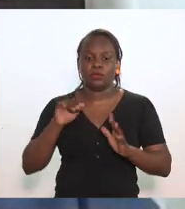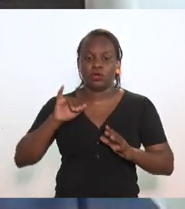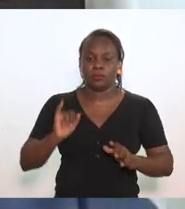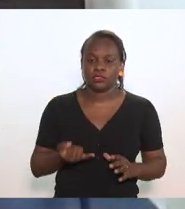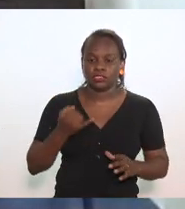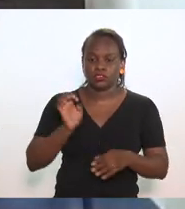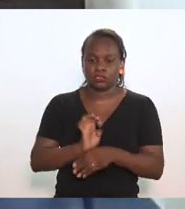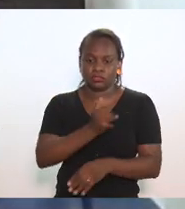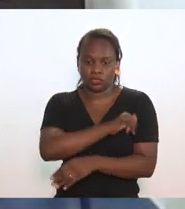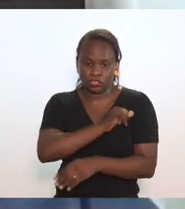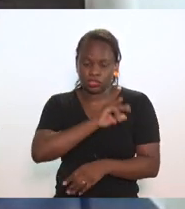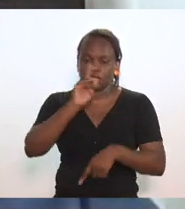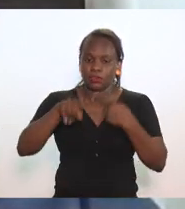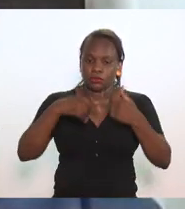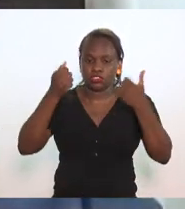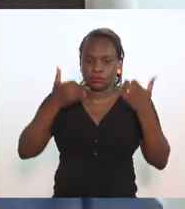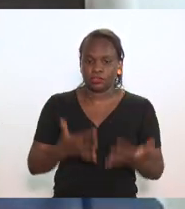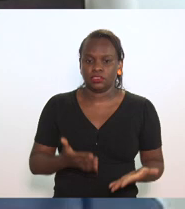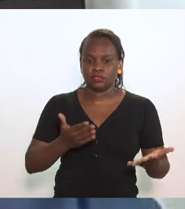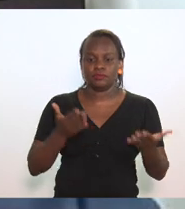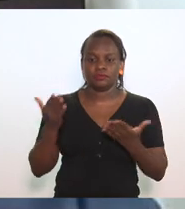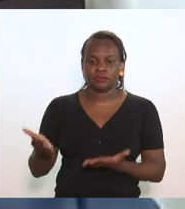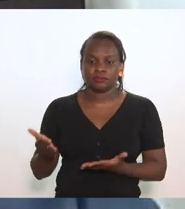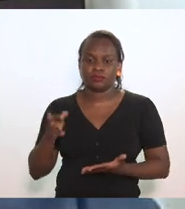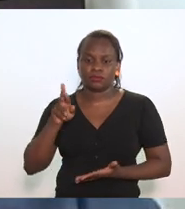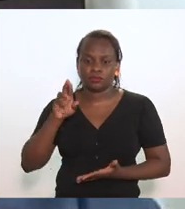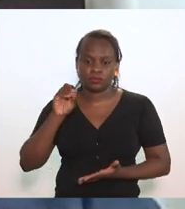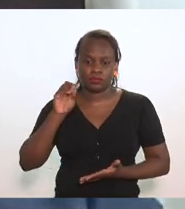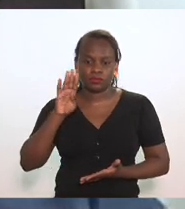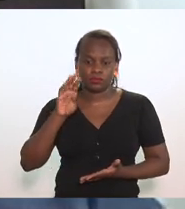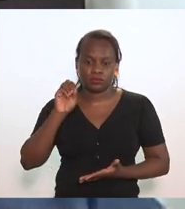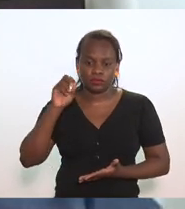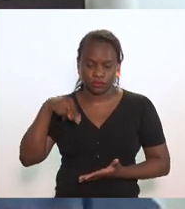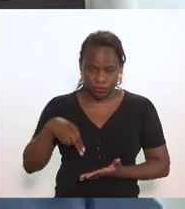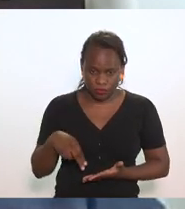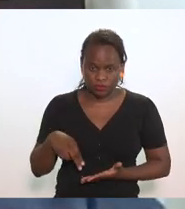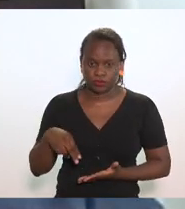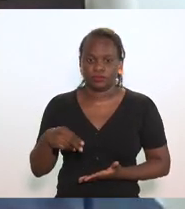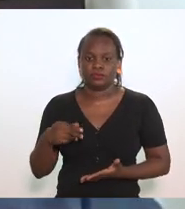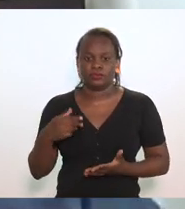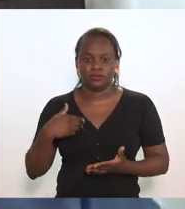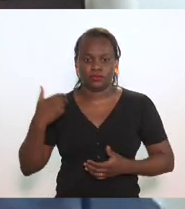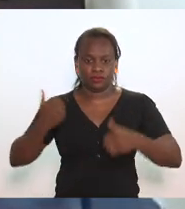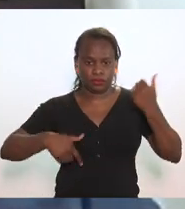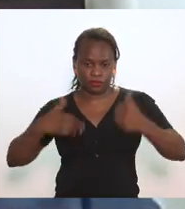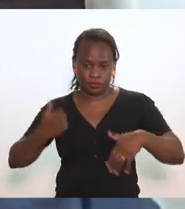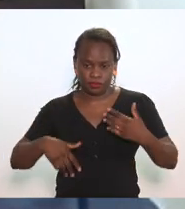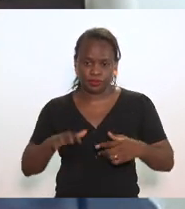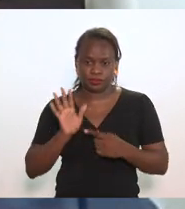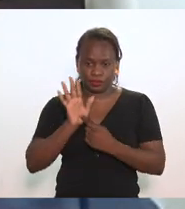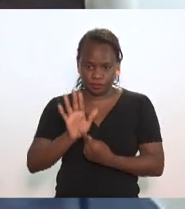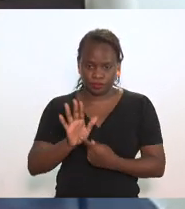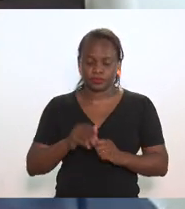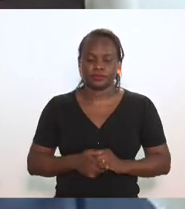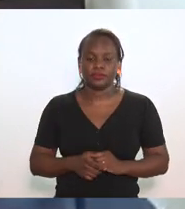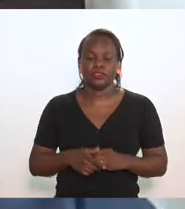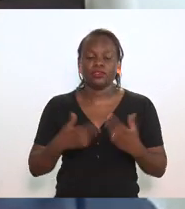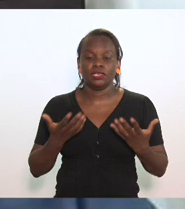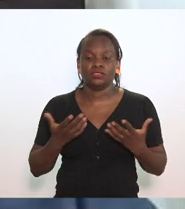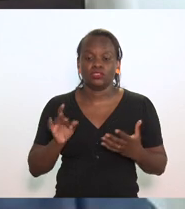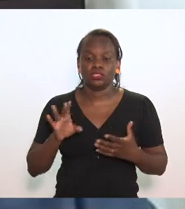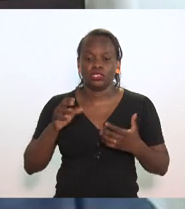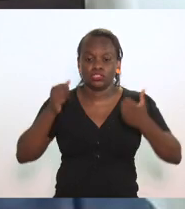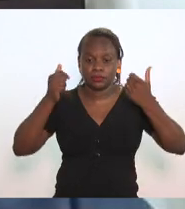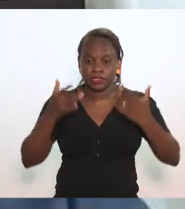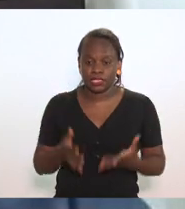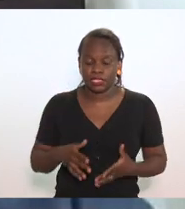Estado do Rio de Janeiro, e depois eu passo a palavra ao Robson Wolf, quando eu conseguir subir a minha apresentação. Eu queria só fazer